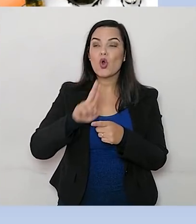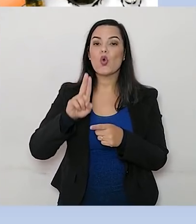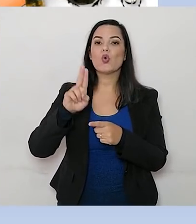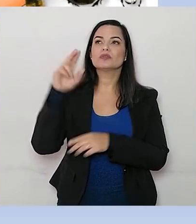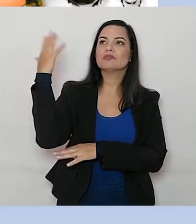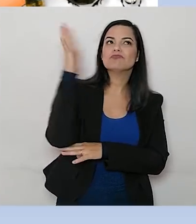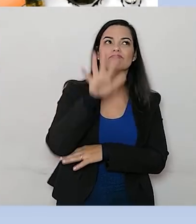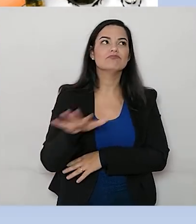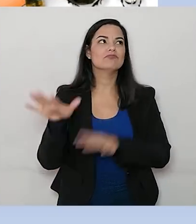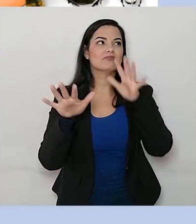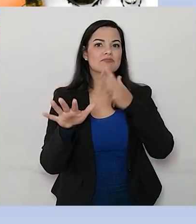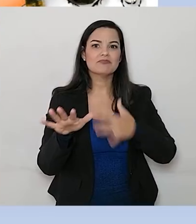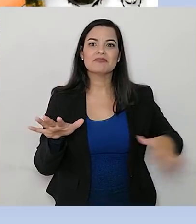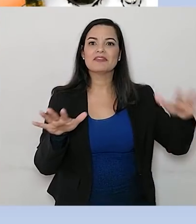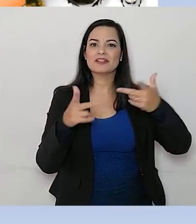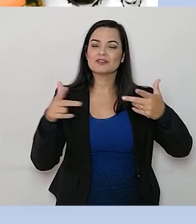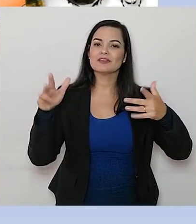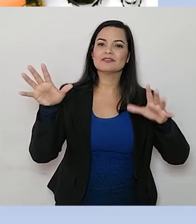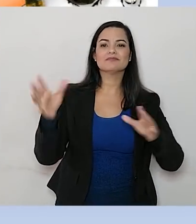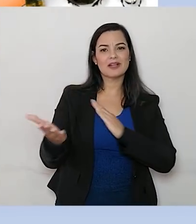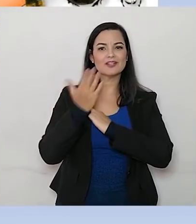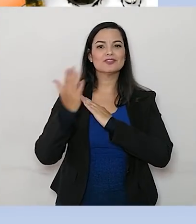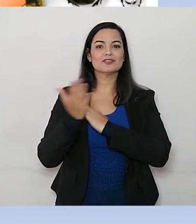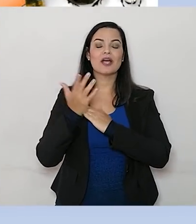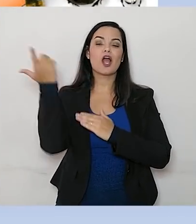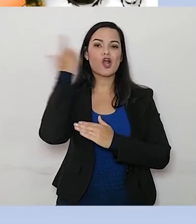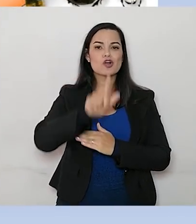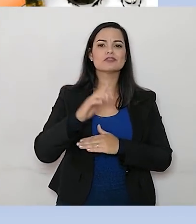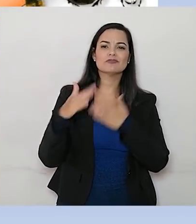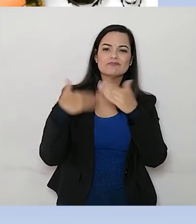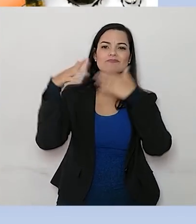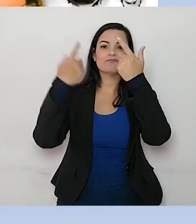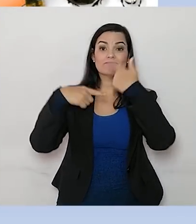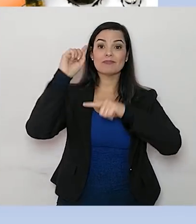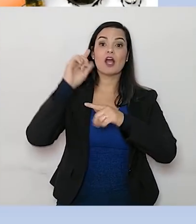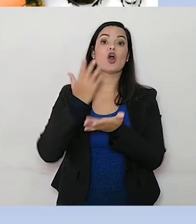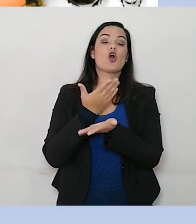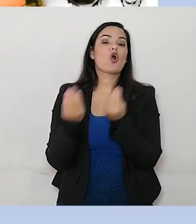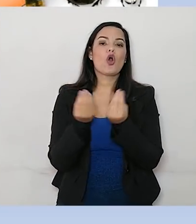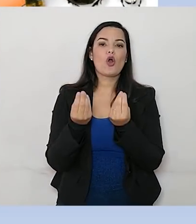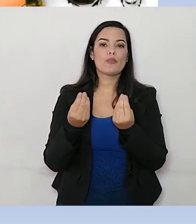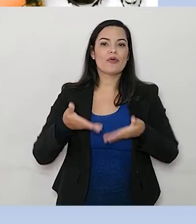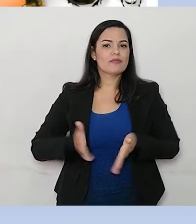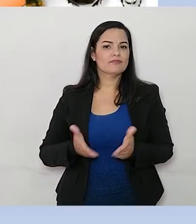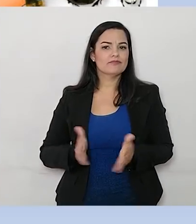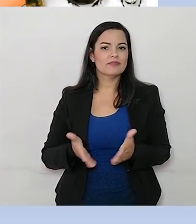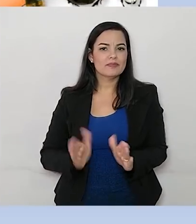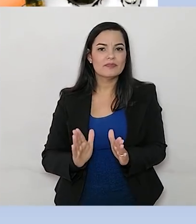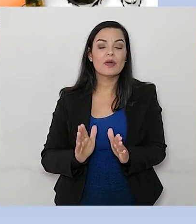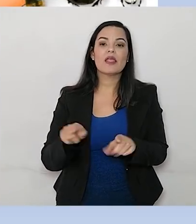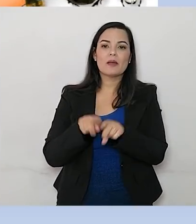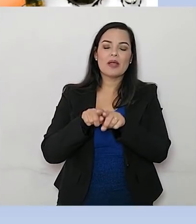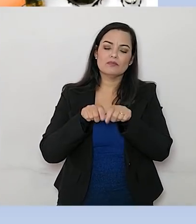daí, eles conseguiram obter um êxito em todo o seu processo, desde reprodução até a dispersão no ambiente. É um